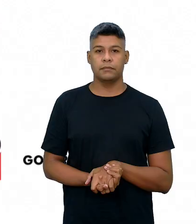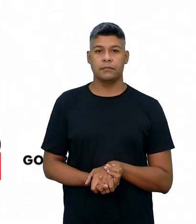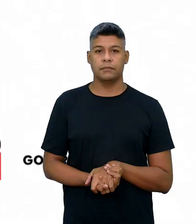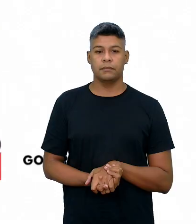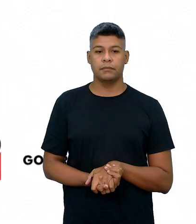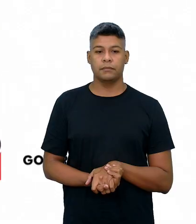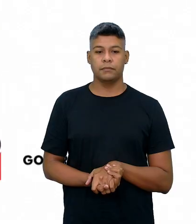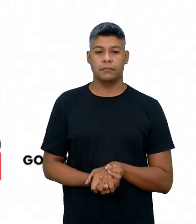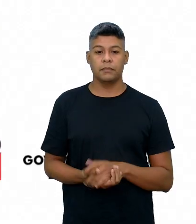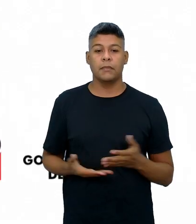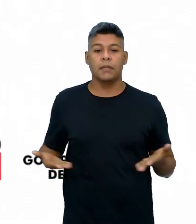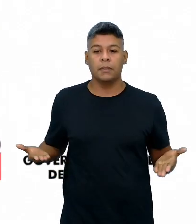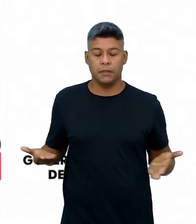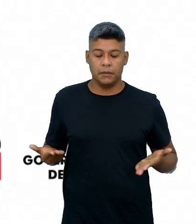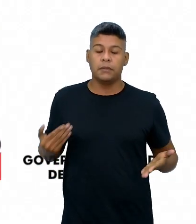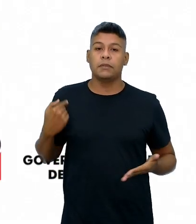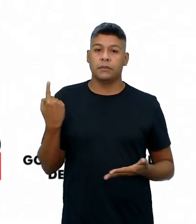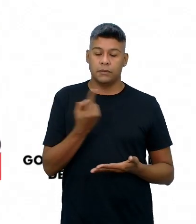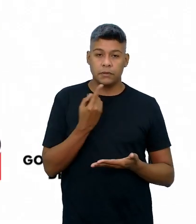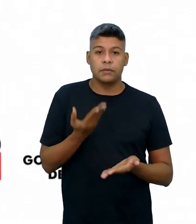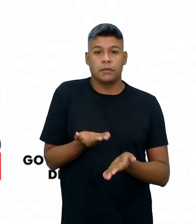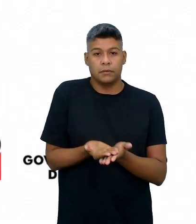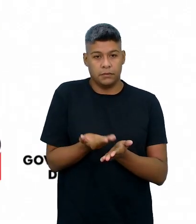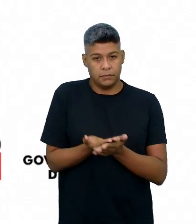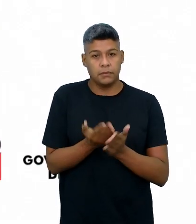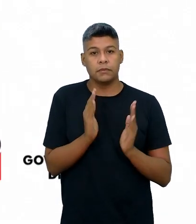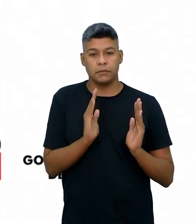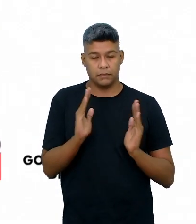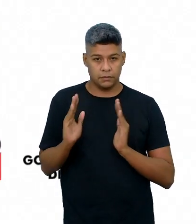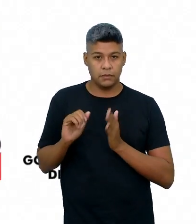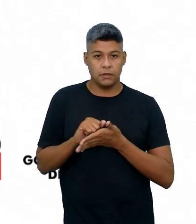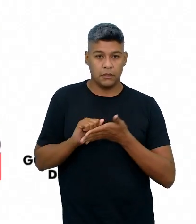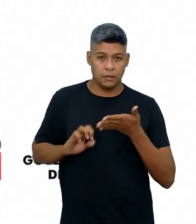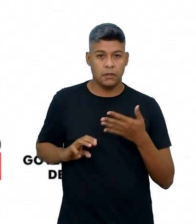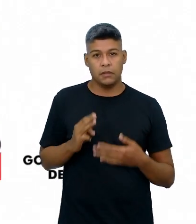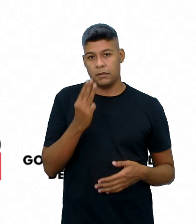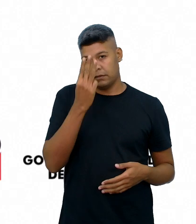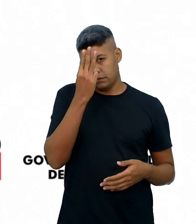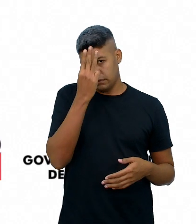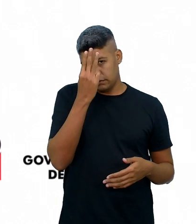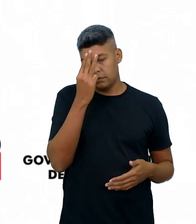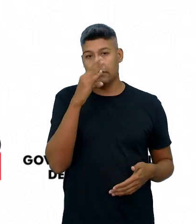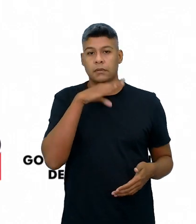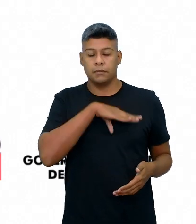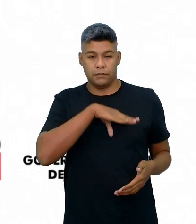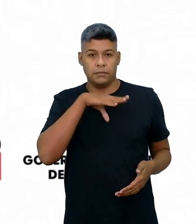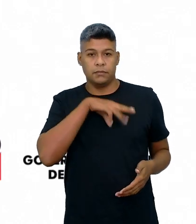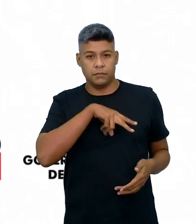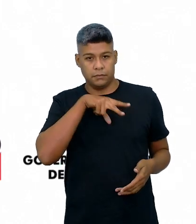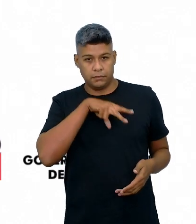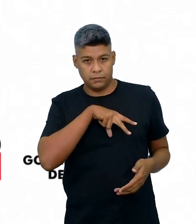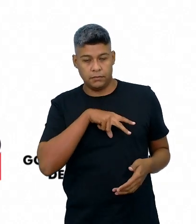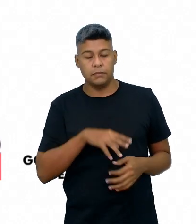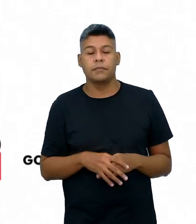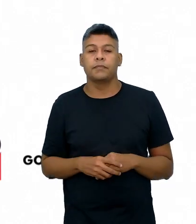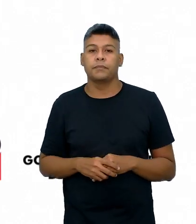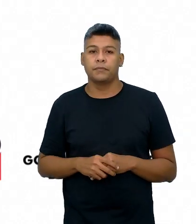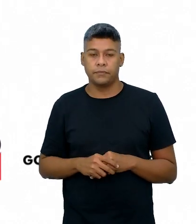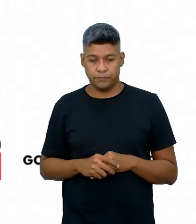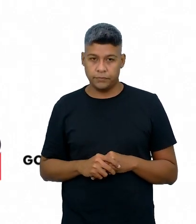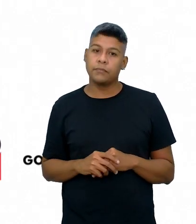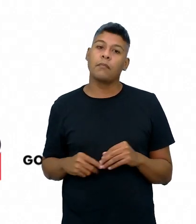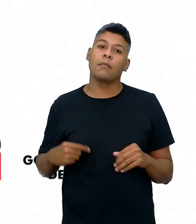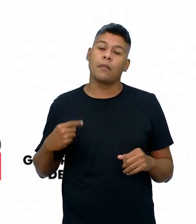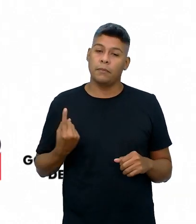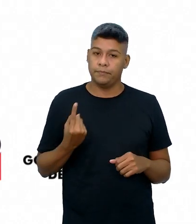Então, hoje nós estudaremos a sequência de atividades três de língua portuguesa para